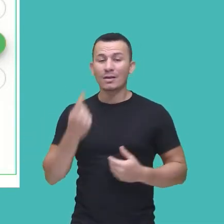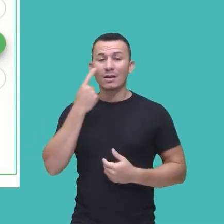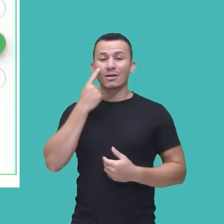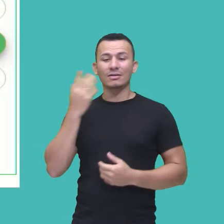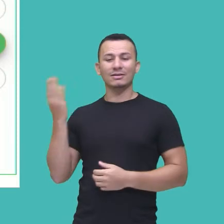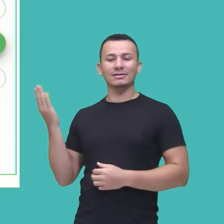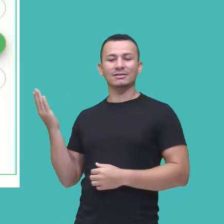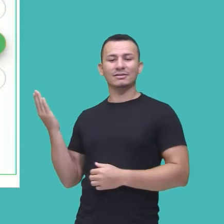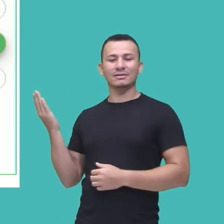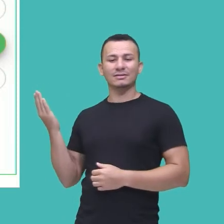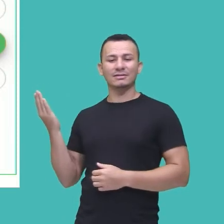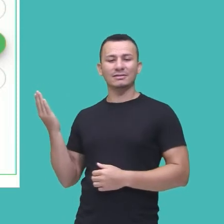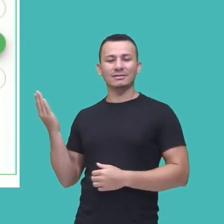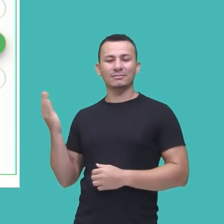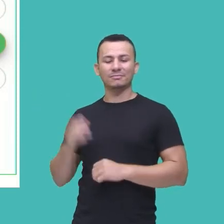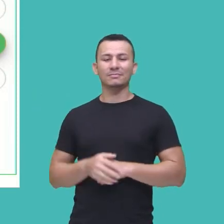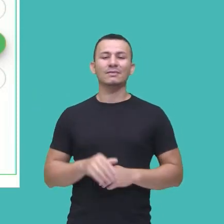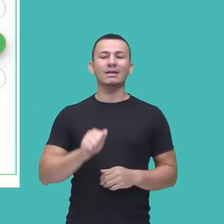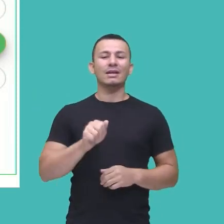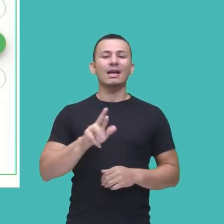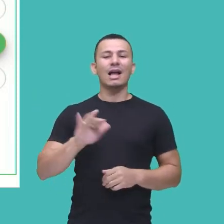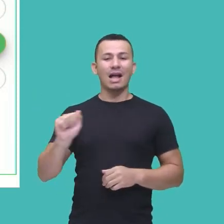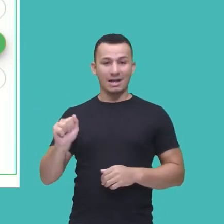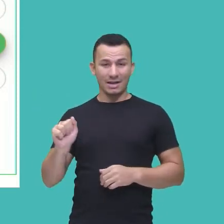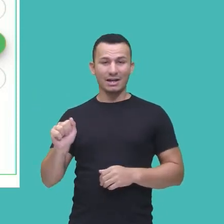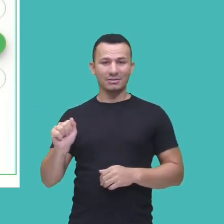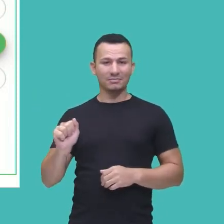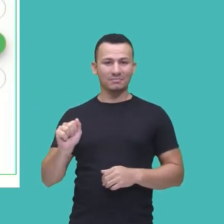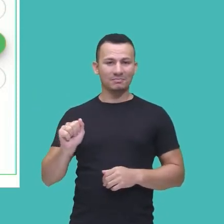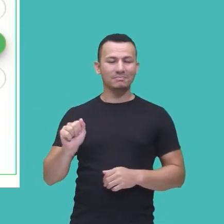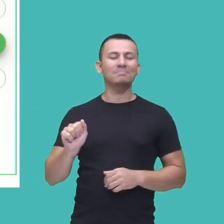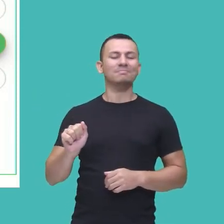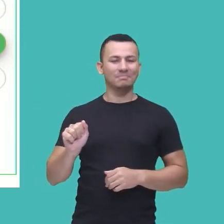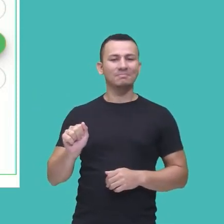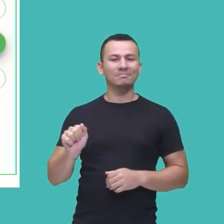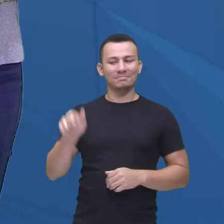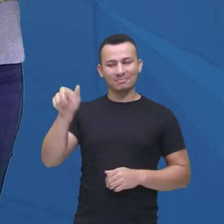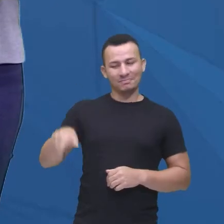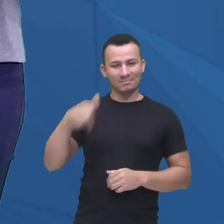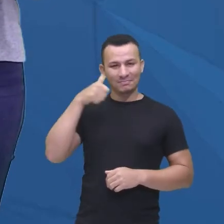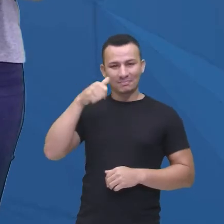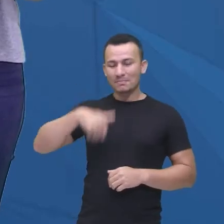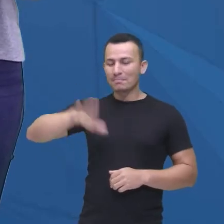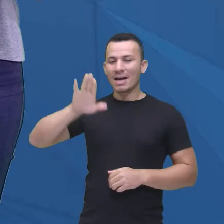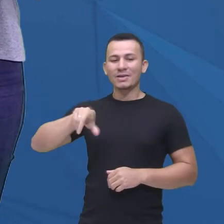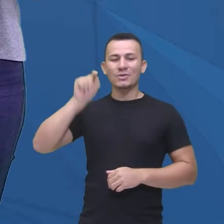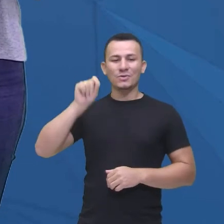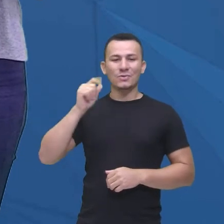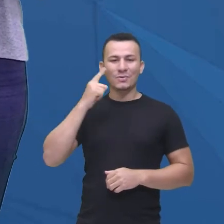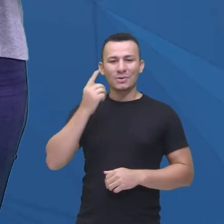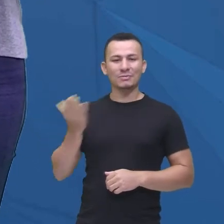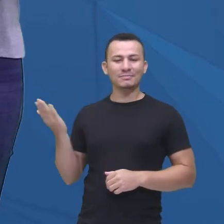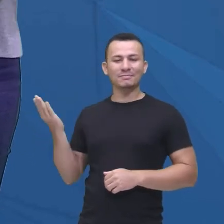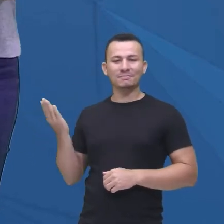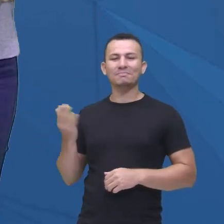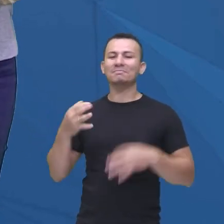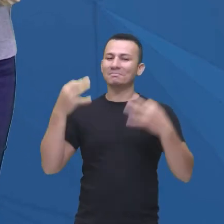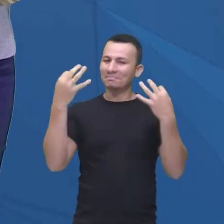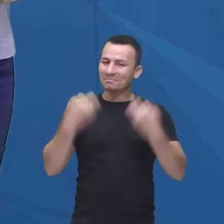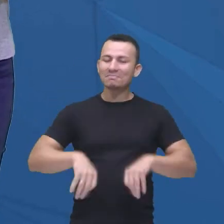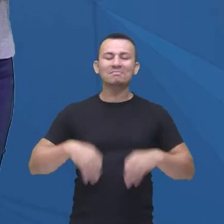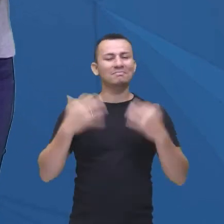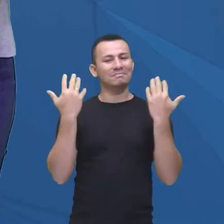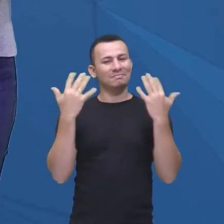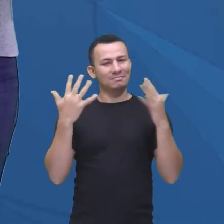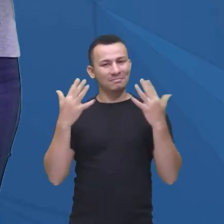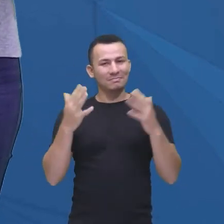tá aí na tela, que é a Aria, parabéns, olha só, maioria ali acertando, vamos